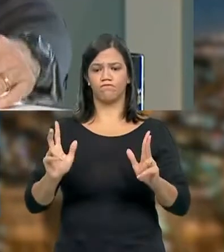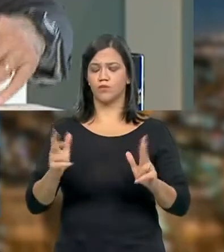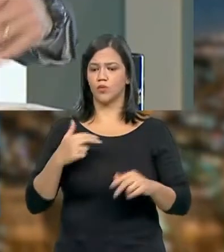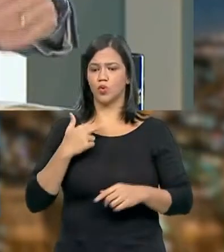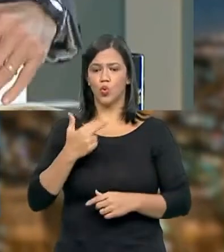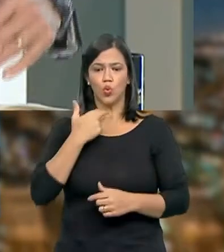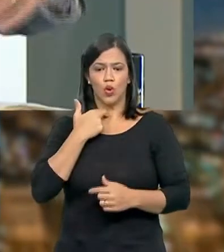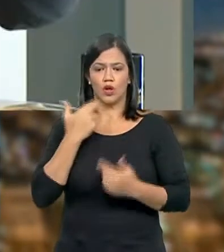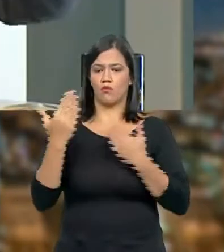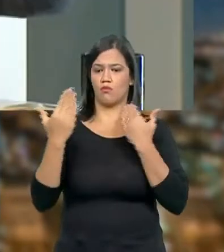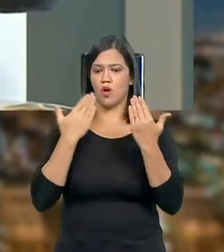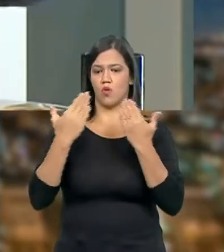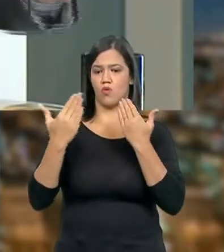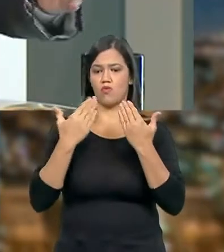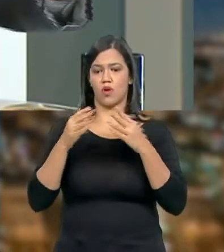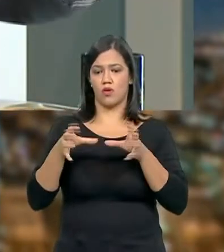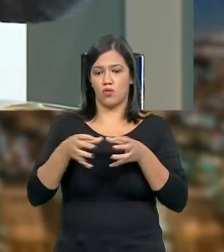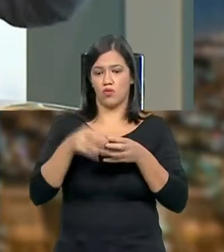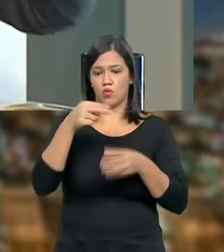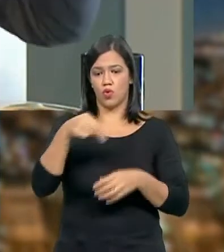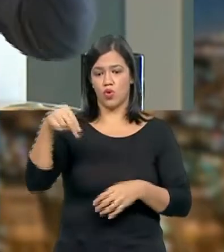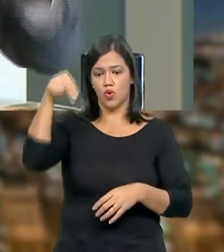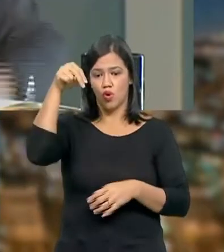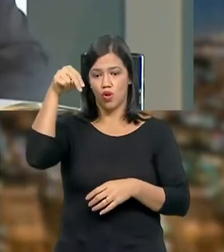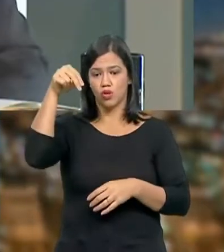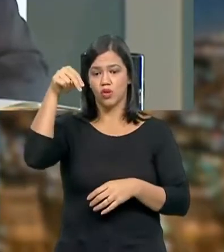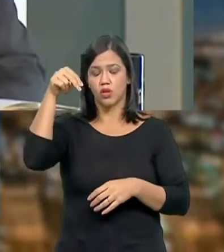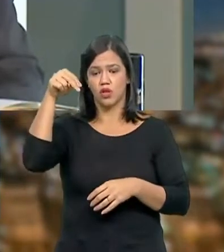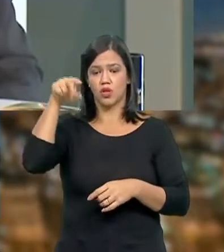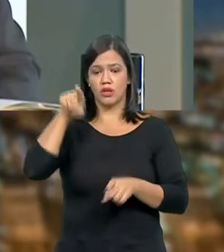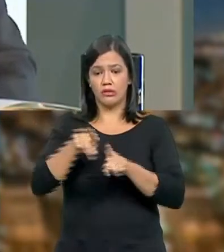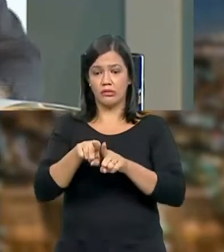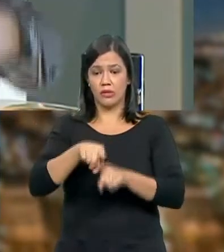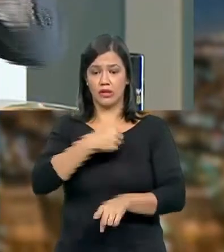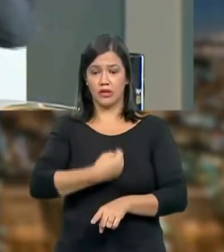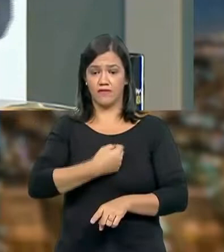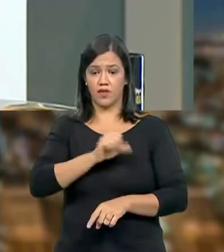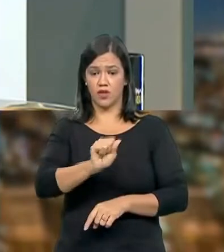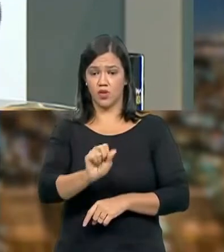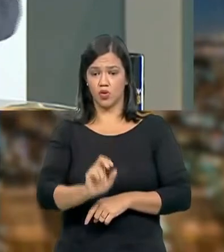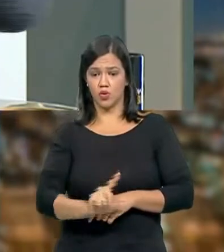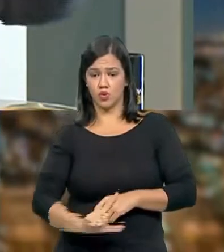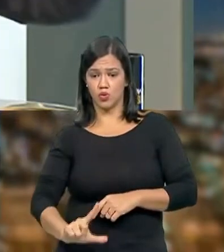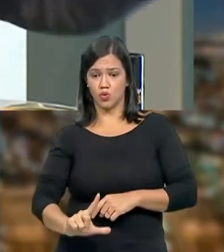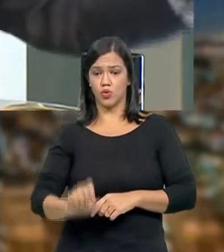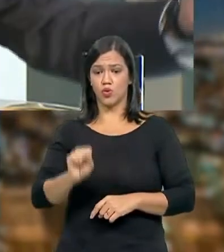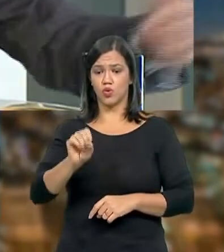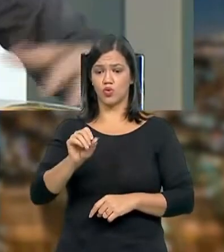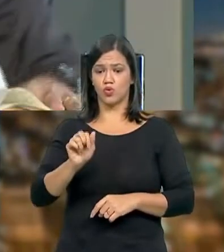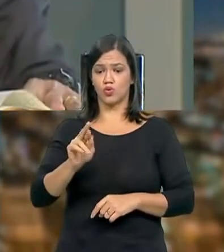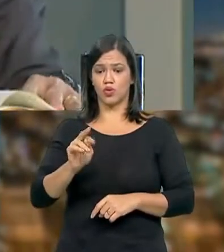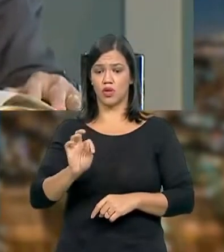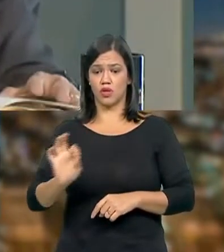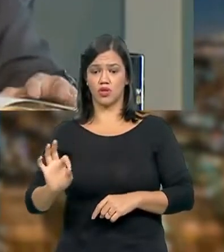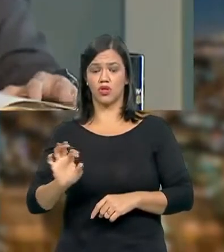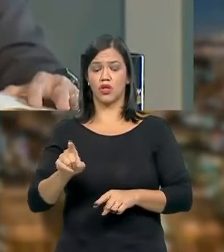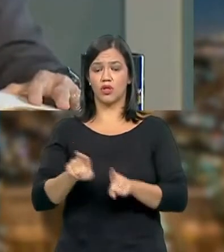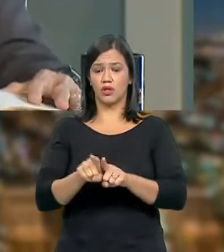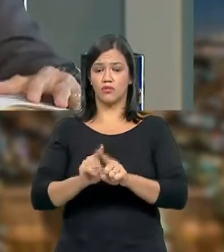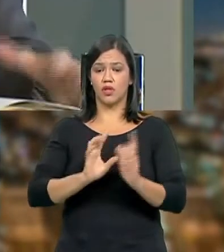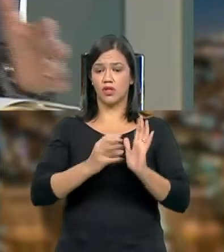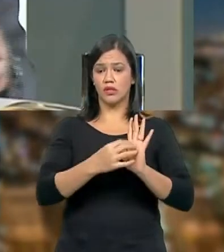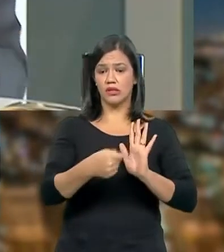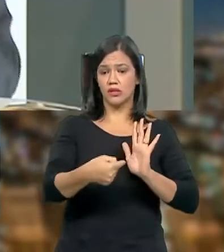há como comparar a vida na região norte e a vida na região sul, a vida do sudeste e a vida do centro-oeste.